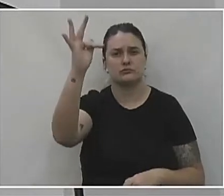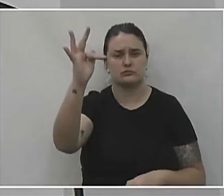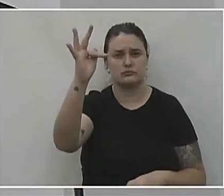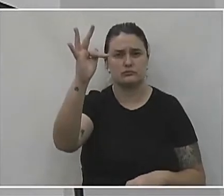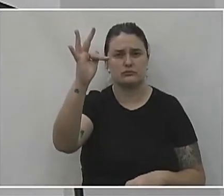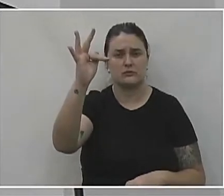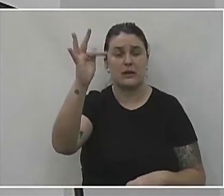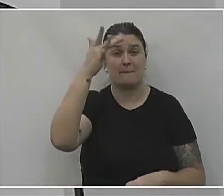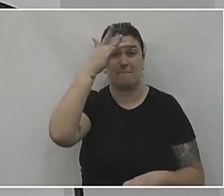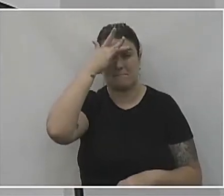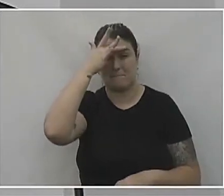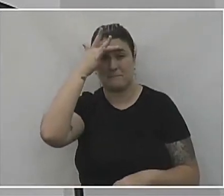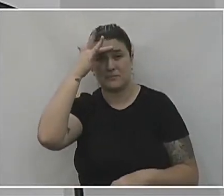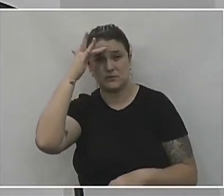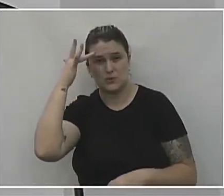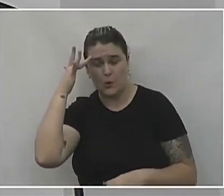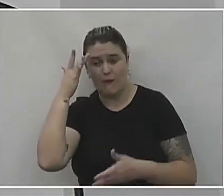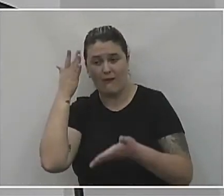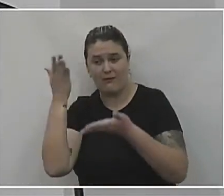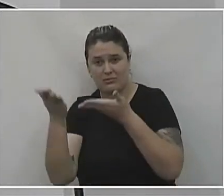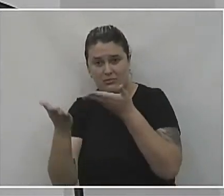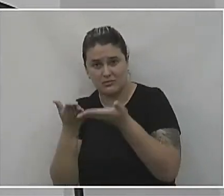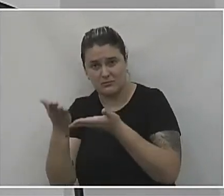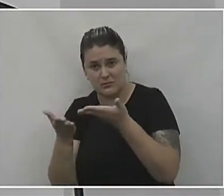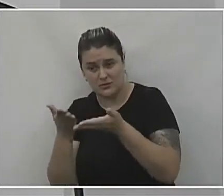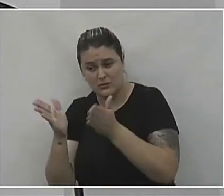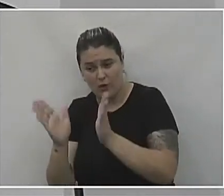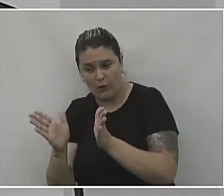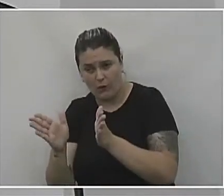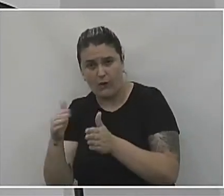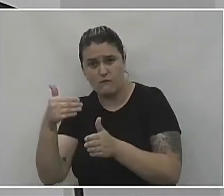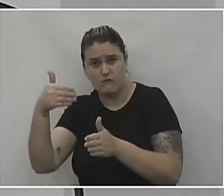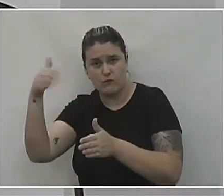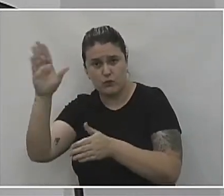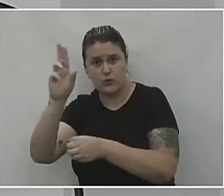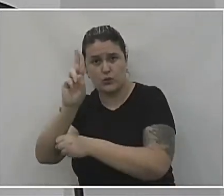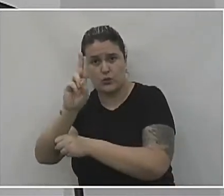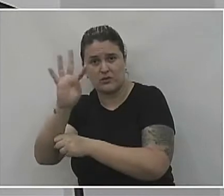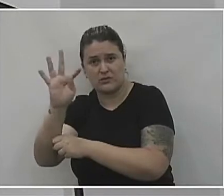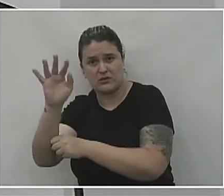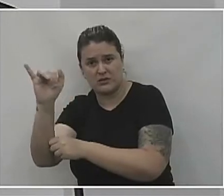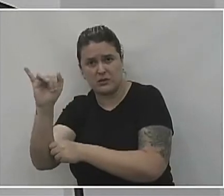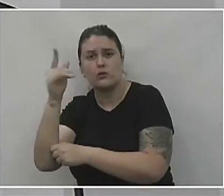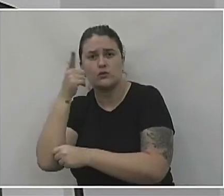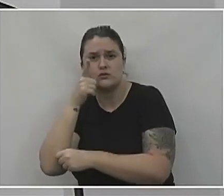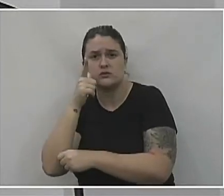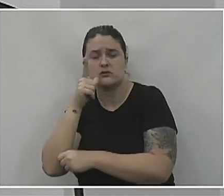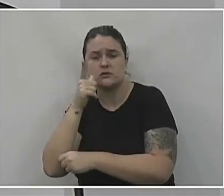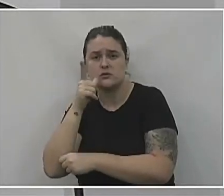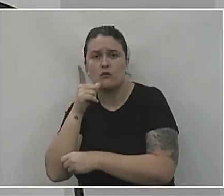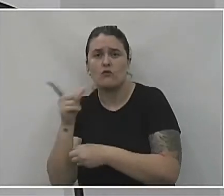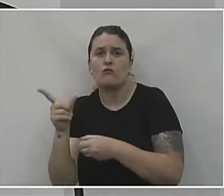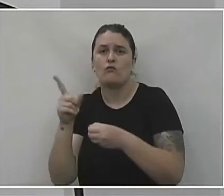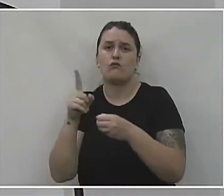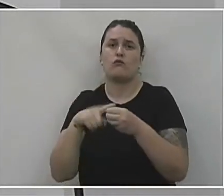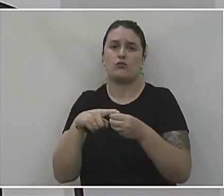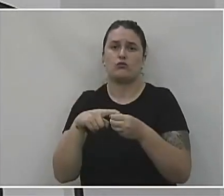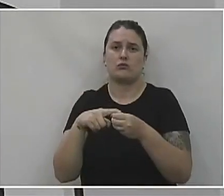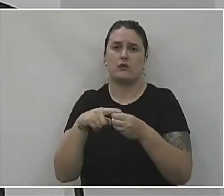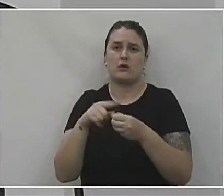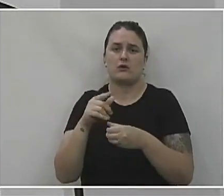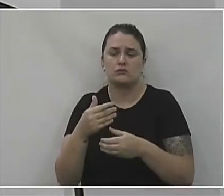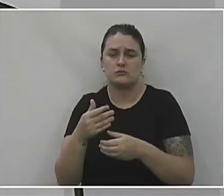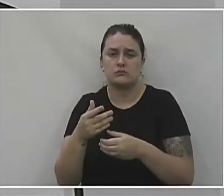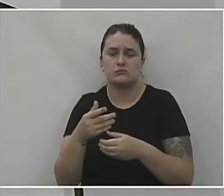Esses pacientes que foram atendidos agora, que foram para a UTI, conseguiram se recuperar. Todos eles têm uma questão de